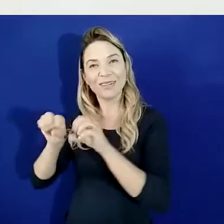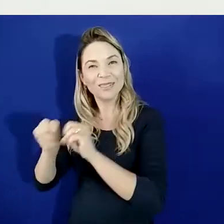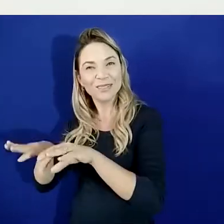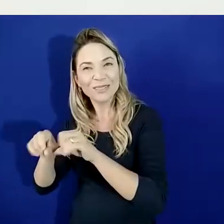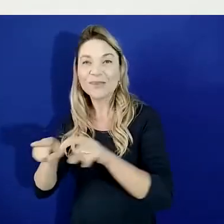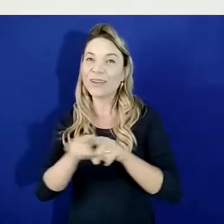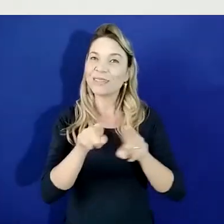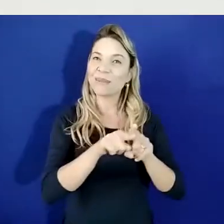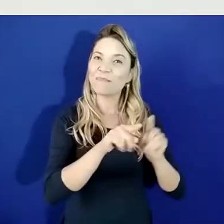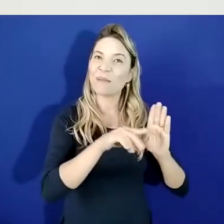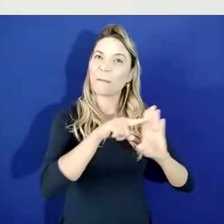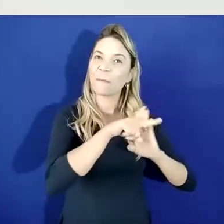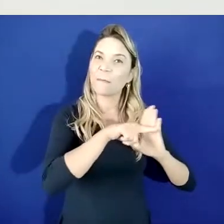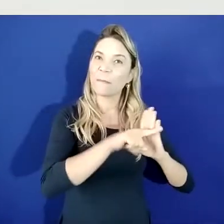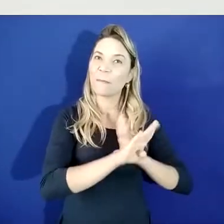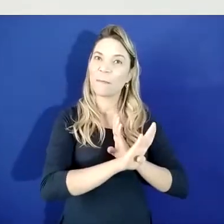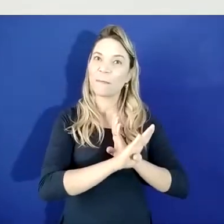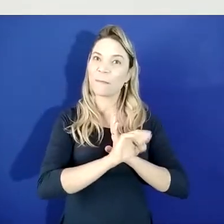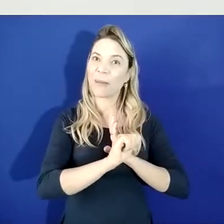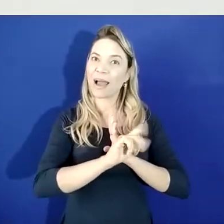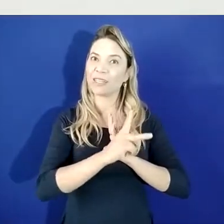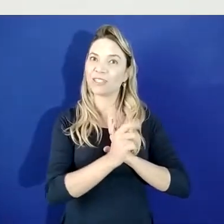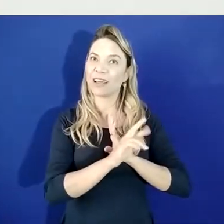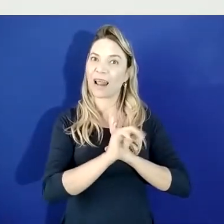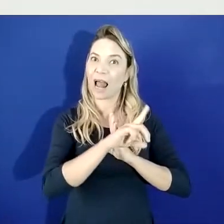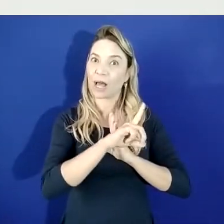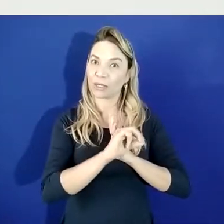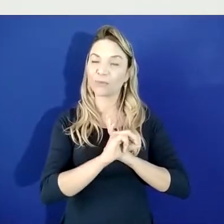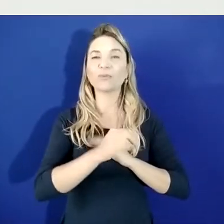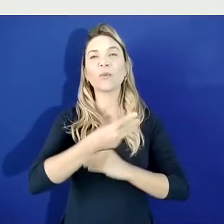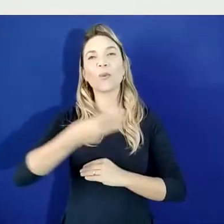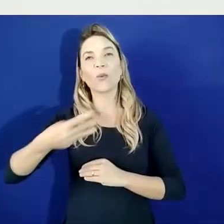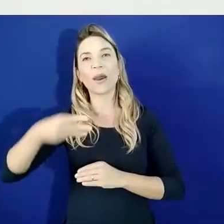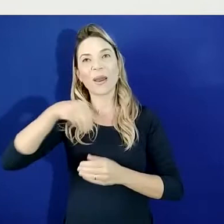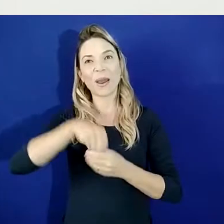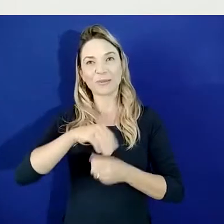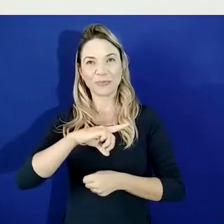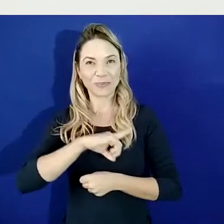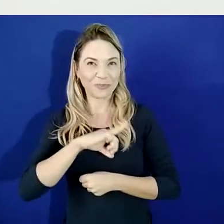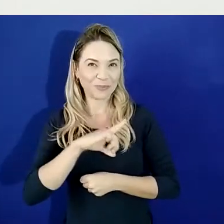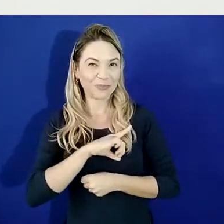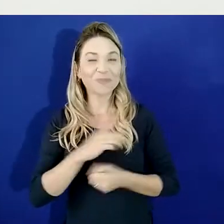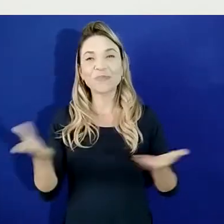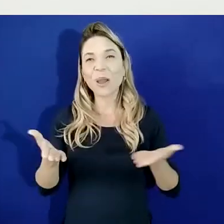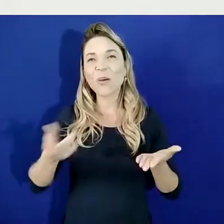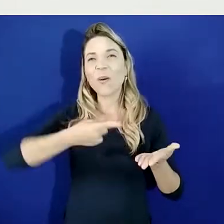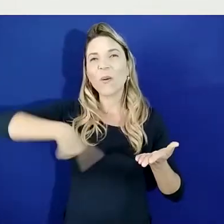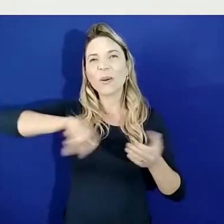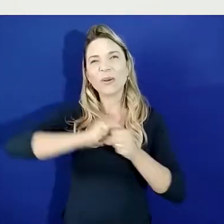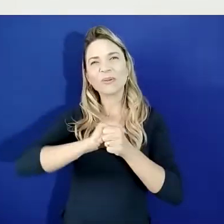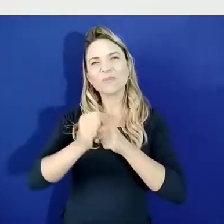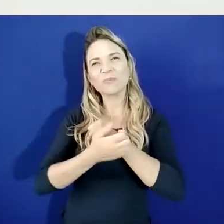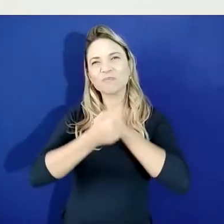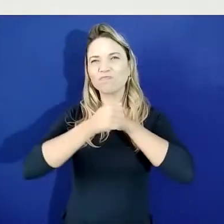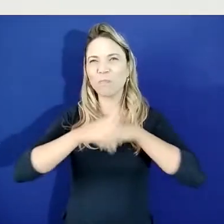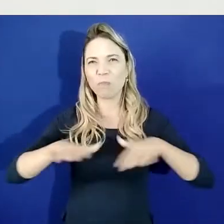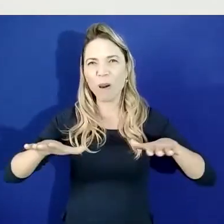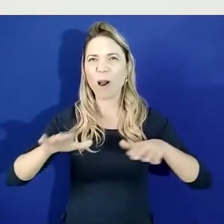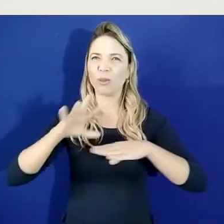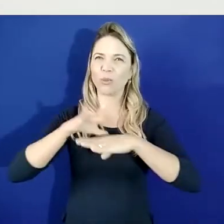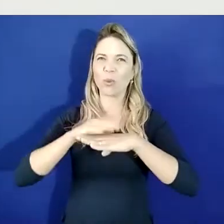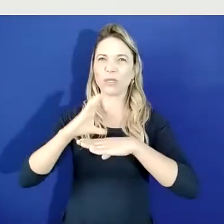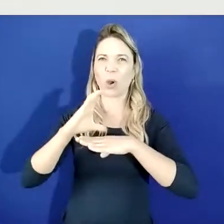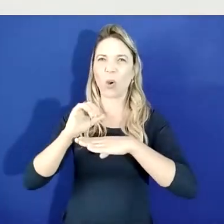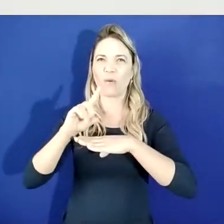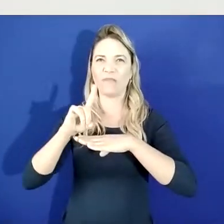bacharelado na Universidade do Estado de Minas Gerais, Unidade de Vinópolis. Neste período em que estamos vivendo com a pandemia do Covid